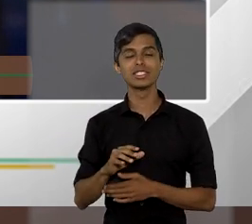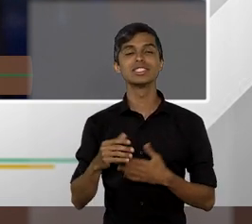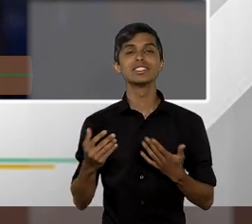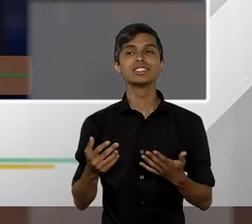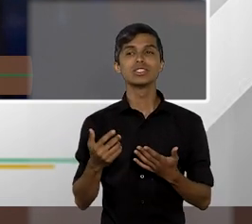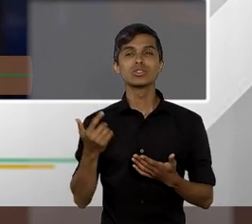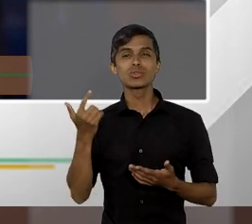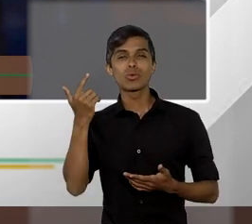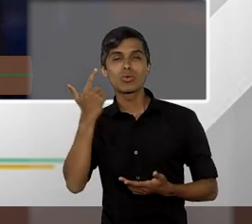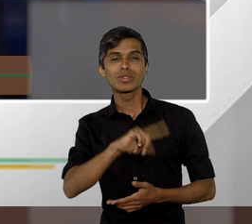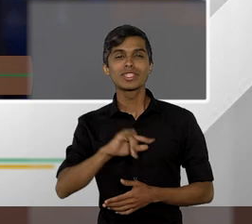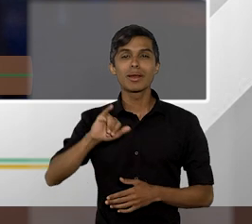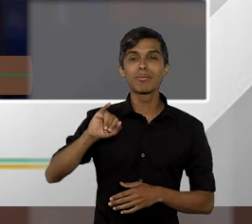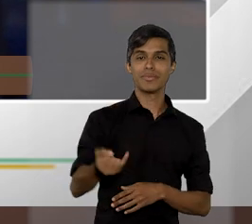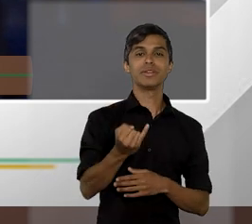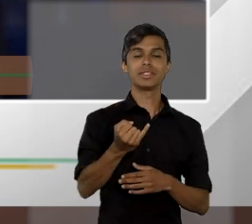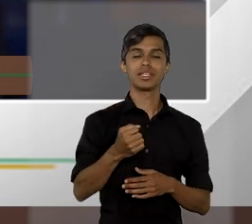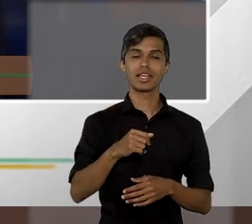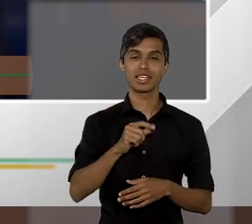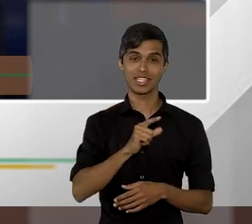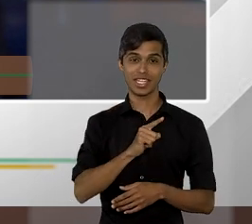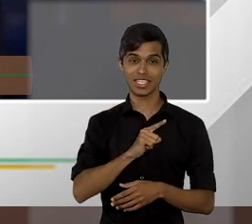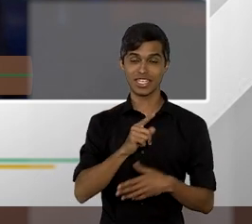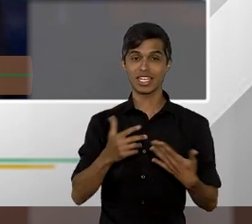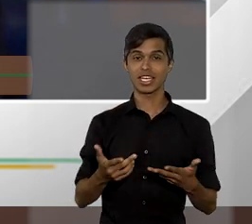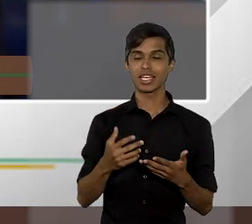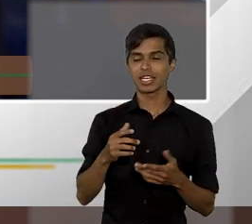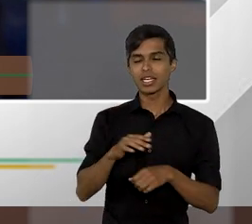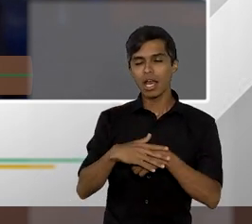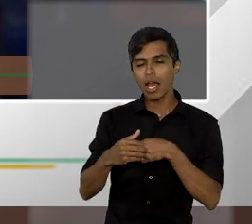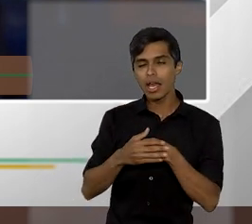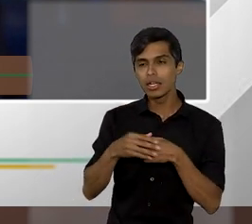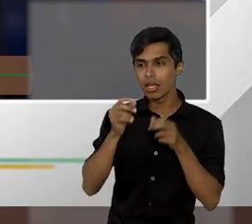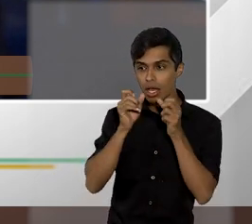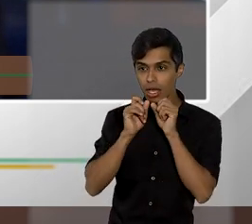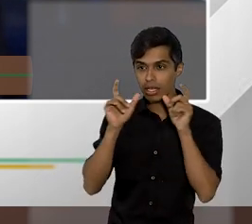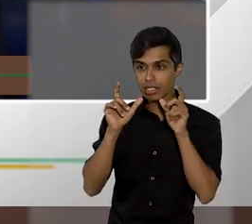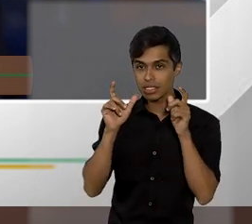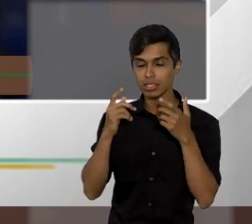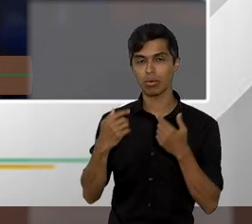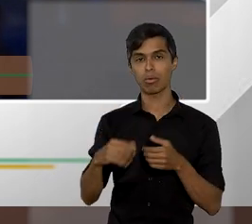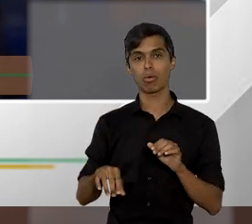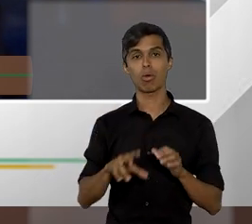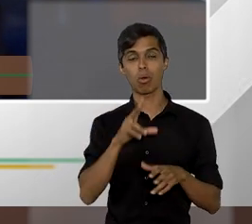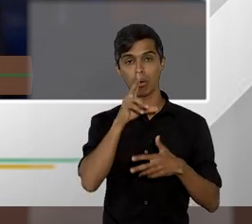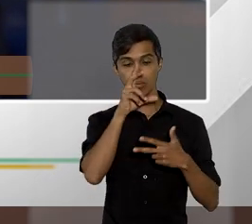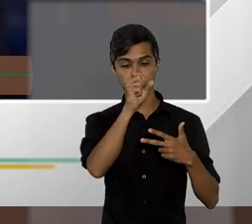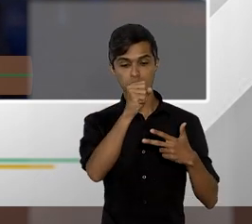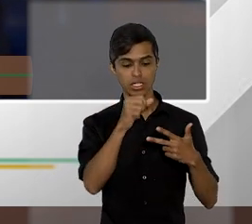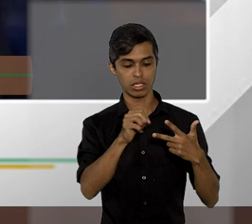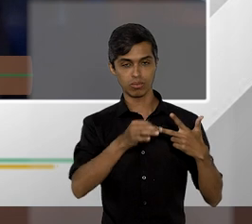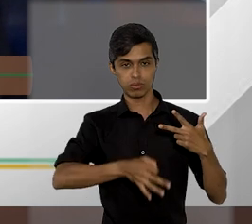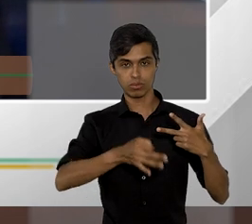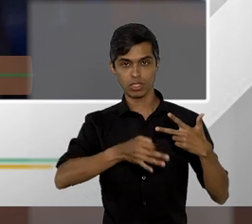muito carinho com muito cuidado com muita atenção pelo poder legislativo certamente com o apoio técnico